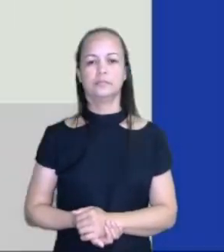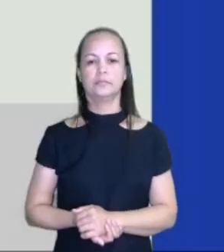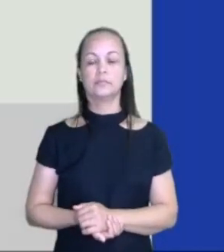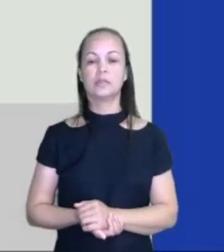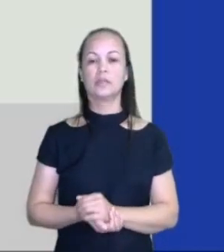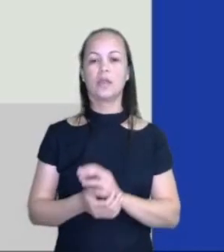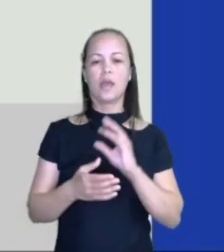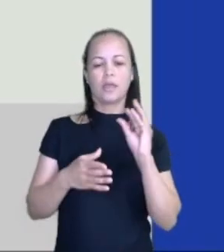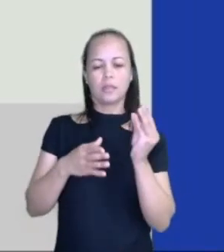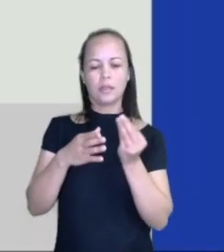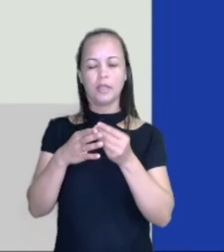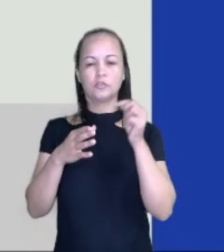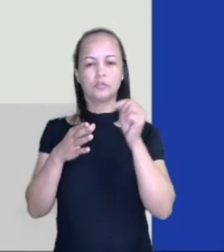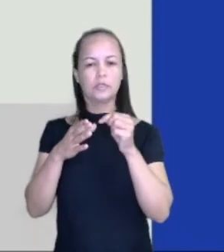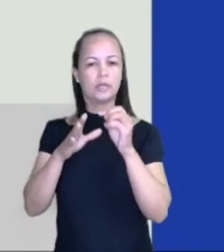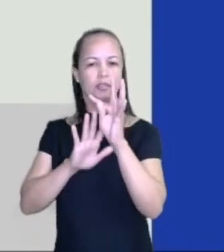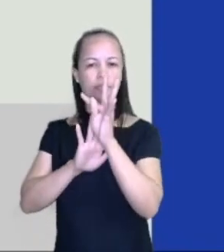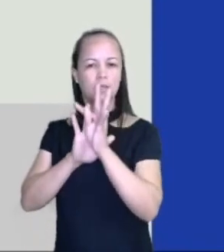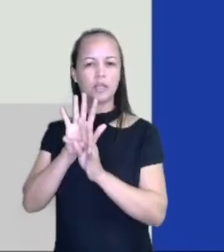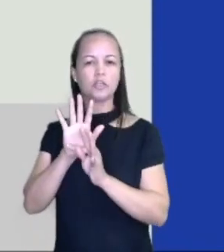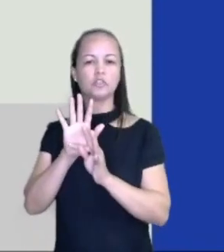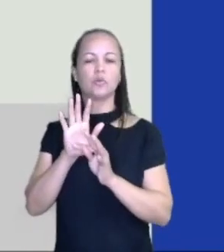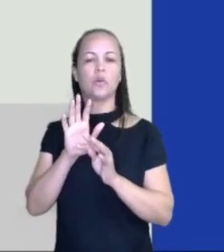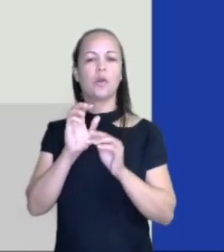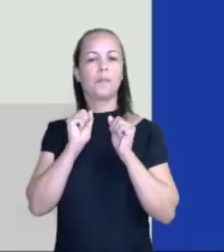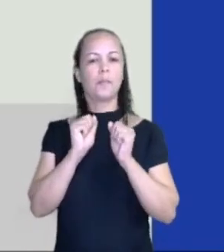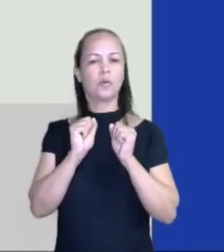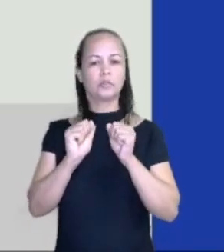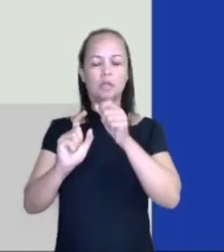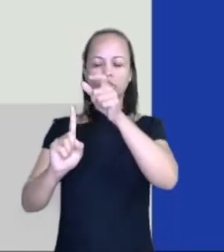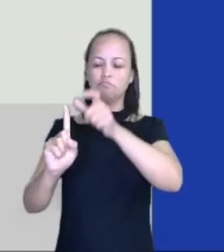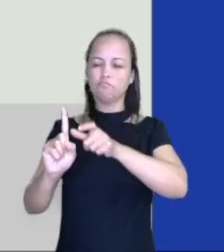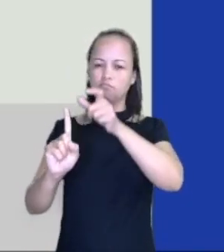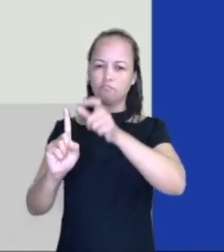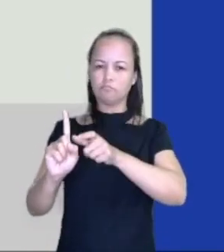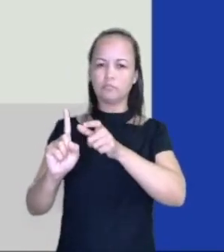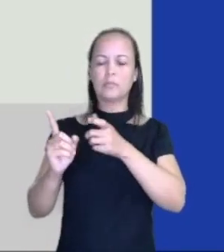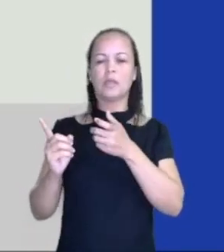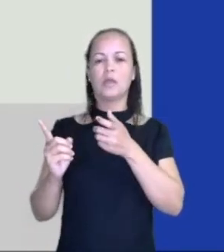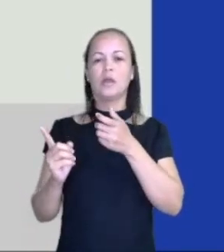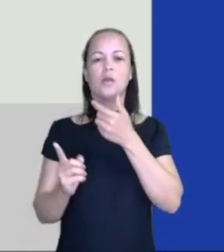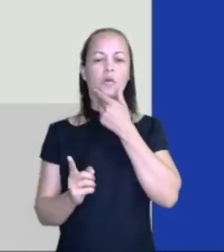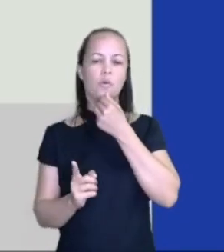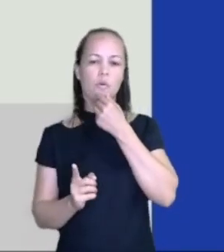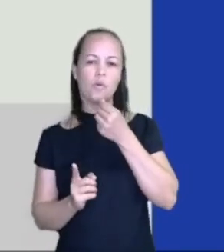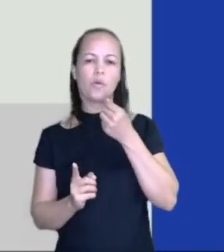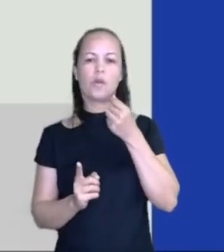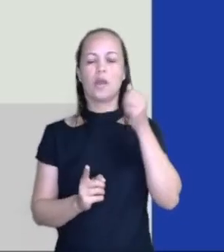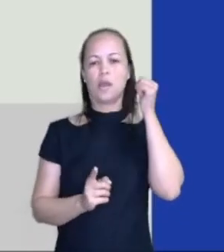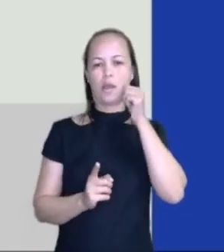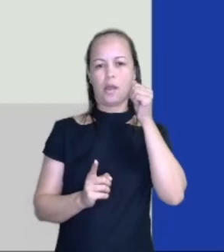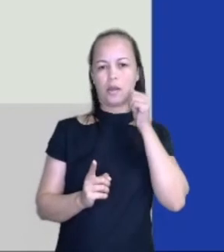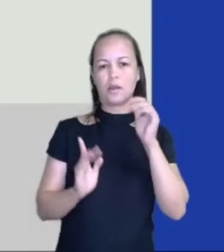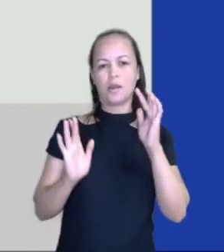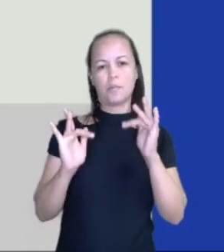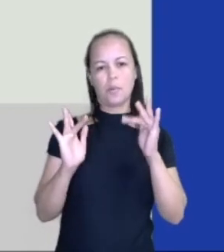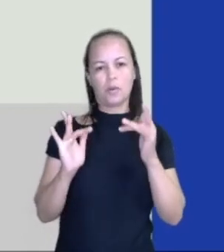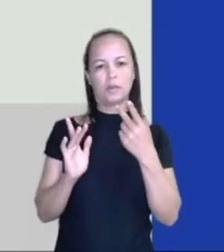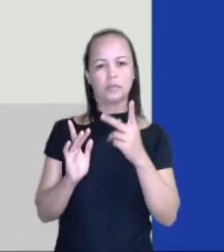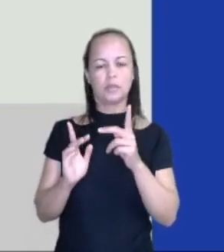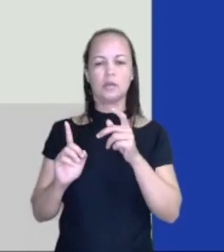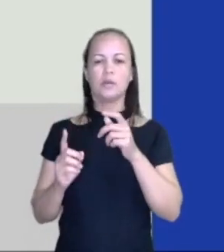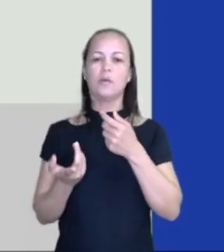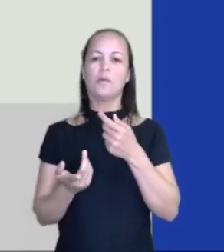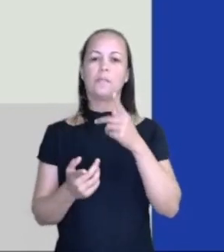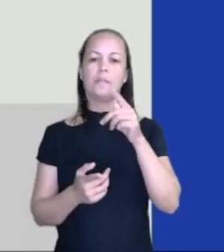dentro desse pequeno texto, a gente pode destacar personagens, rapaz, a namorada, que são chamados de protagonistas, o